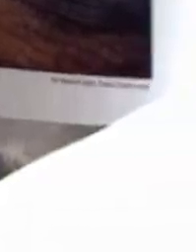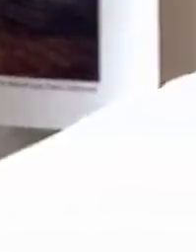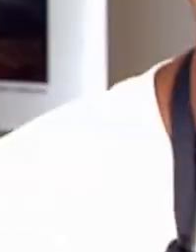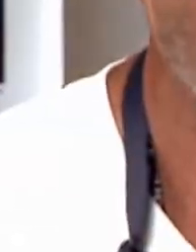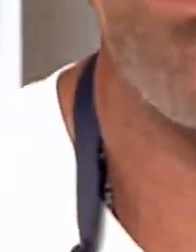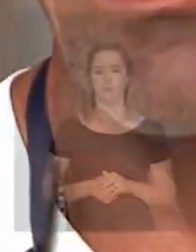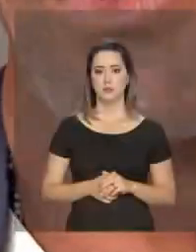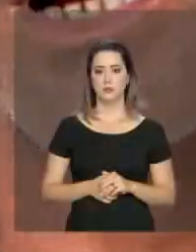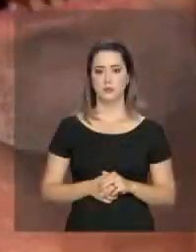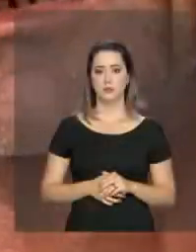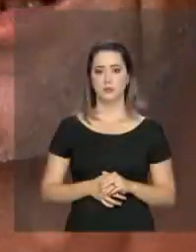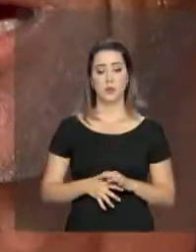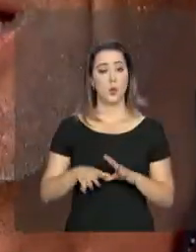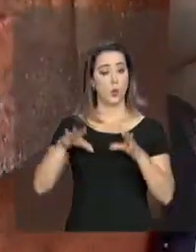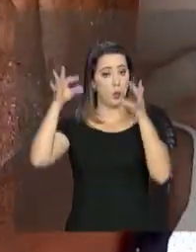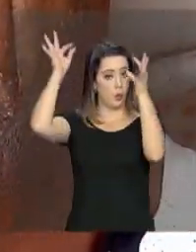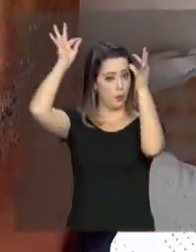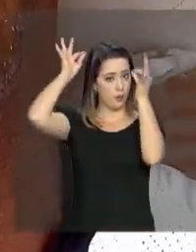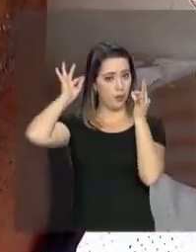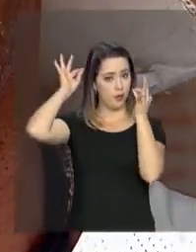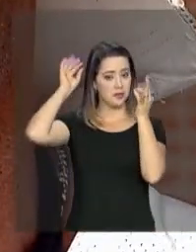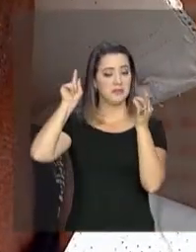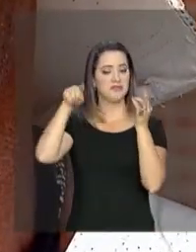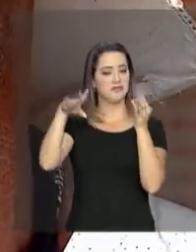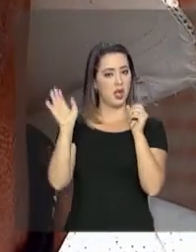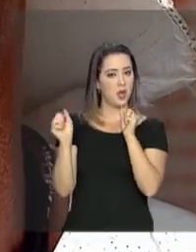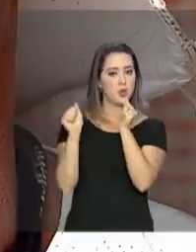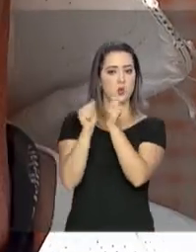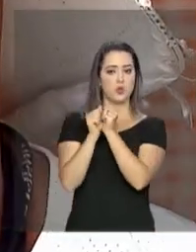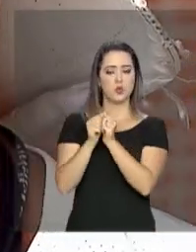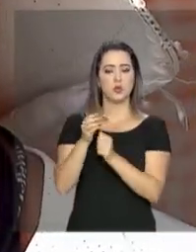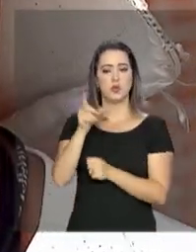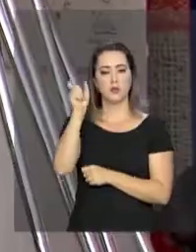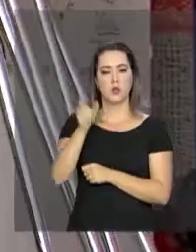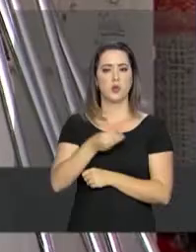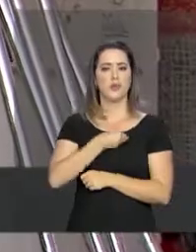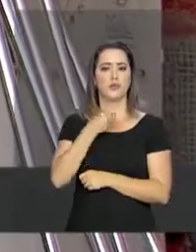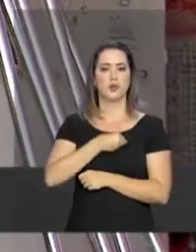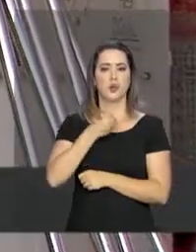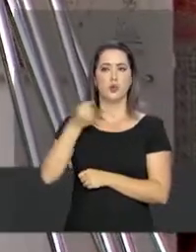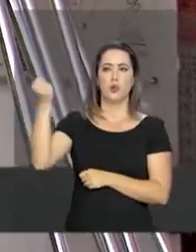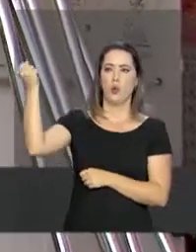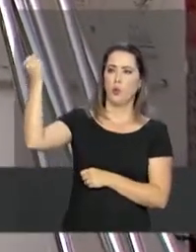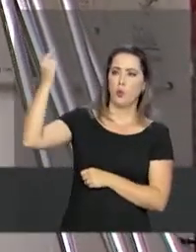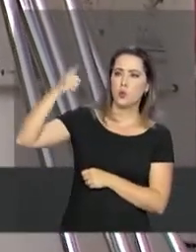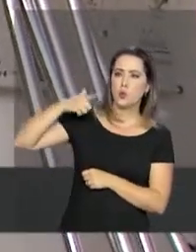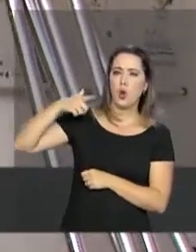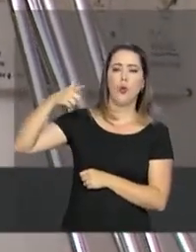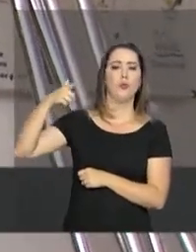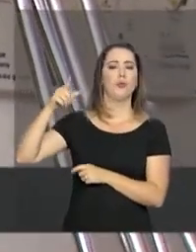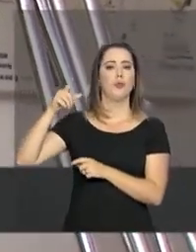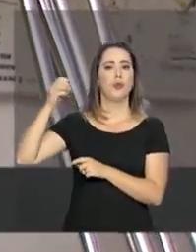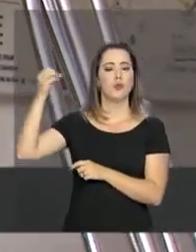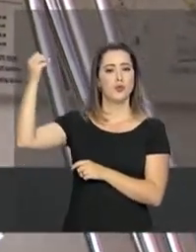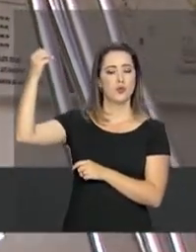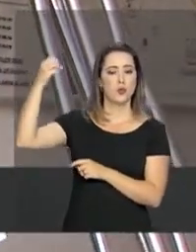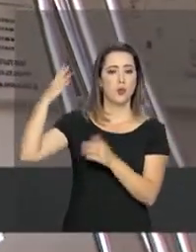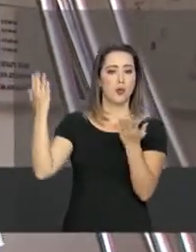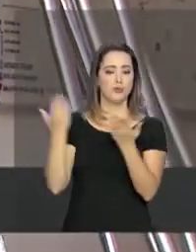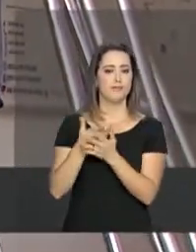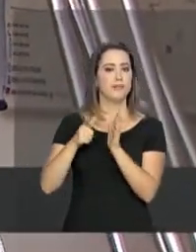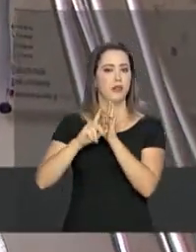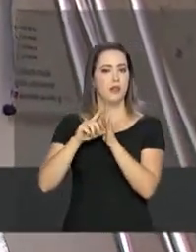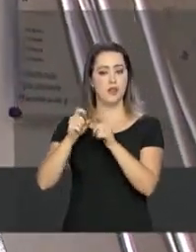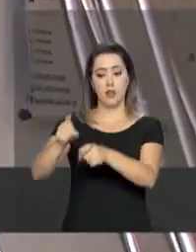O Boné é a companhia inseparável de quem passa a vida no sol. Edinaldo trabalhava na roça, hoje